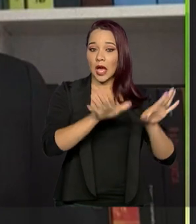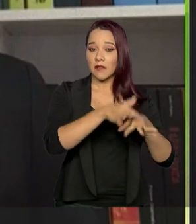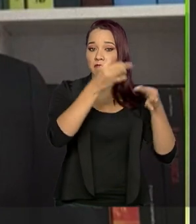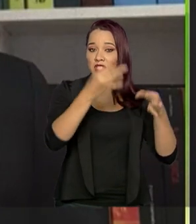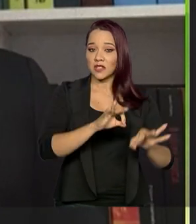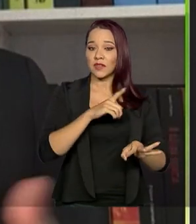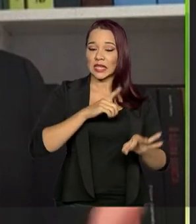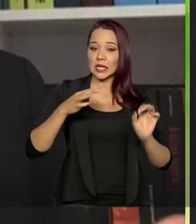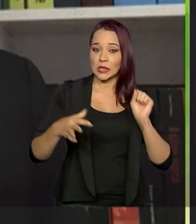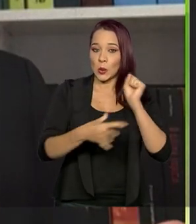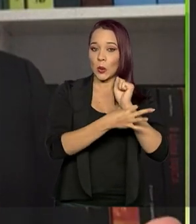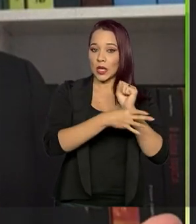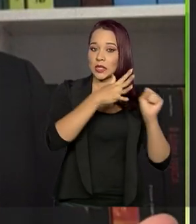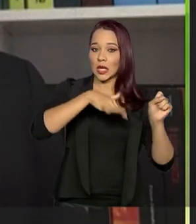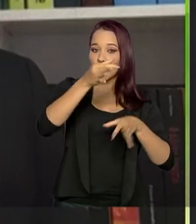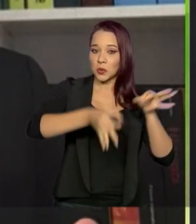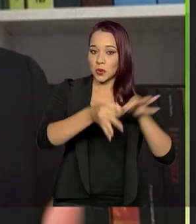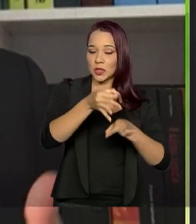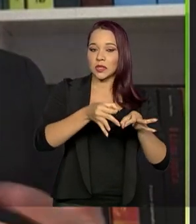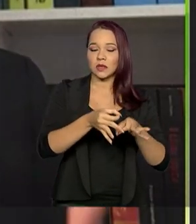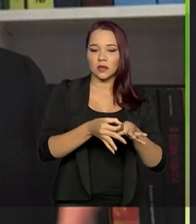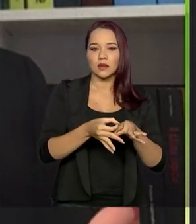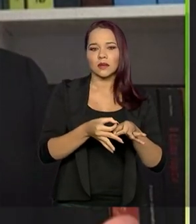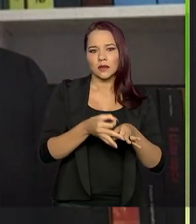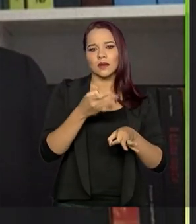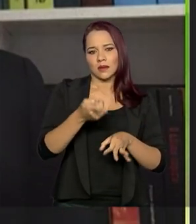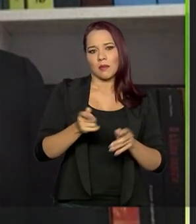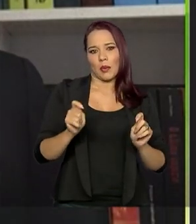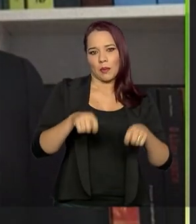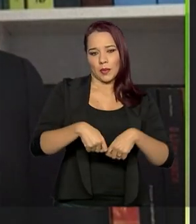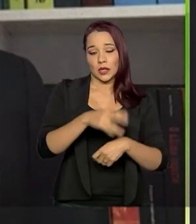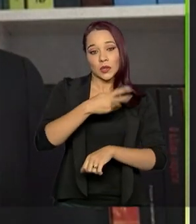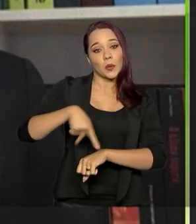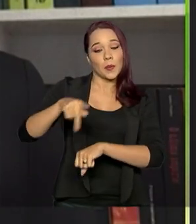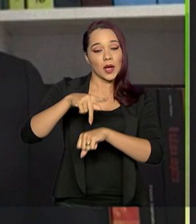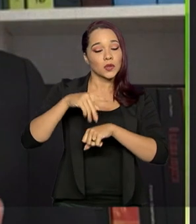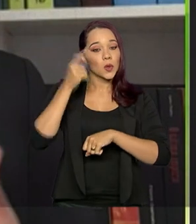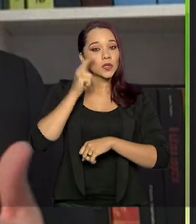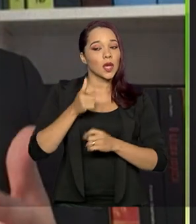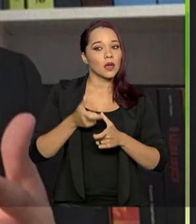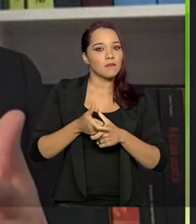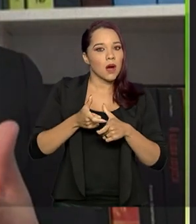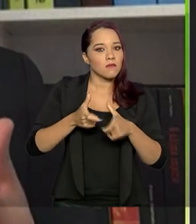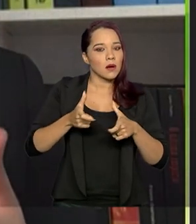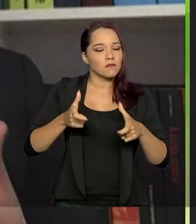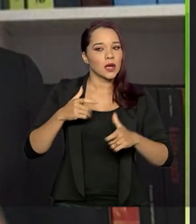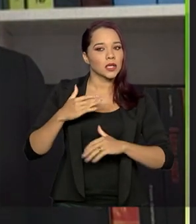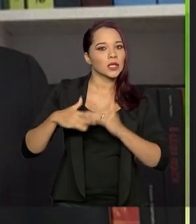segurança jurídica, sem sombra de dúvida, permite que o país cresça com mais